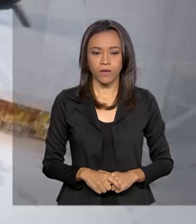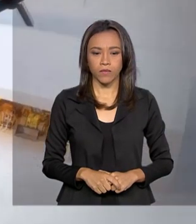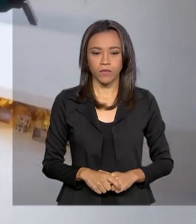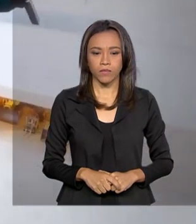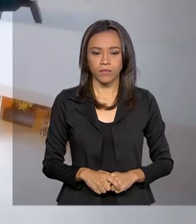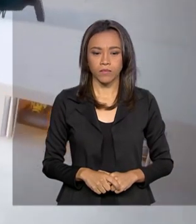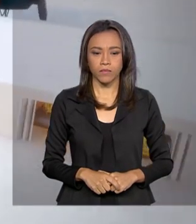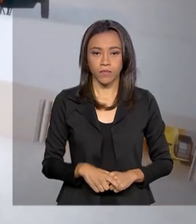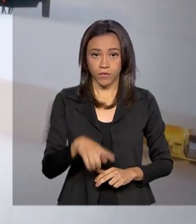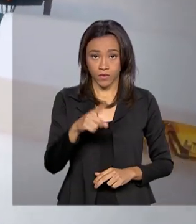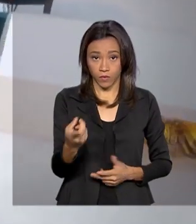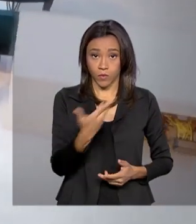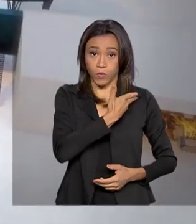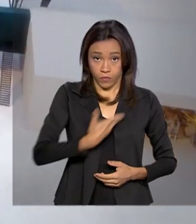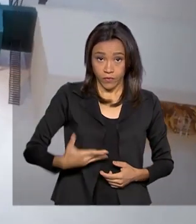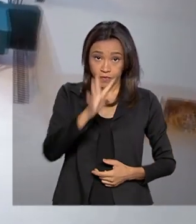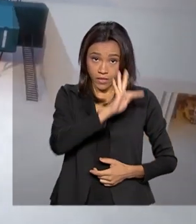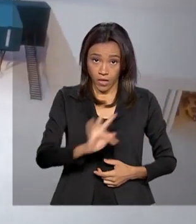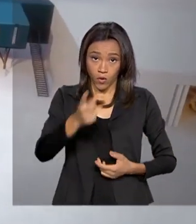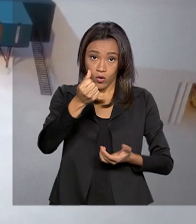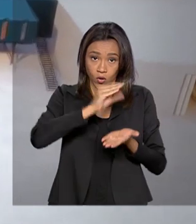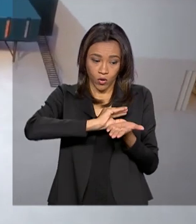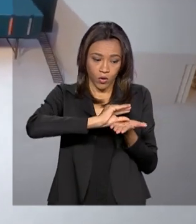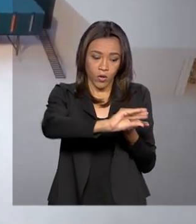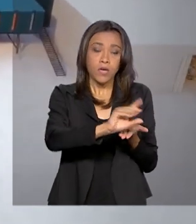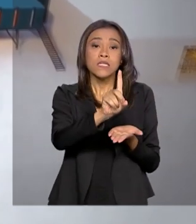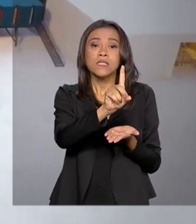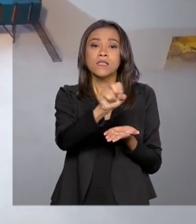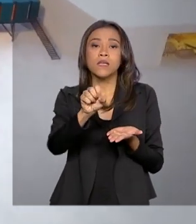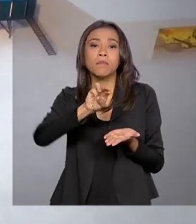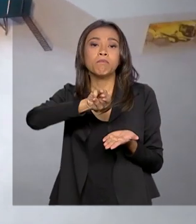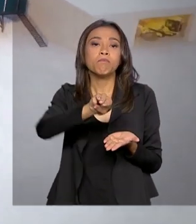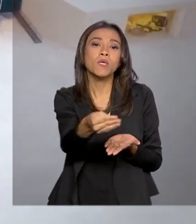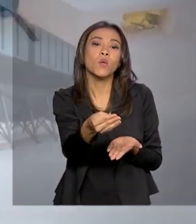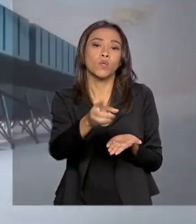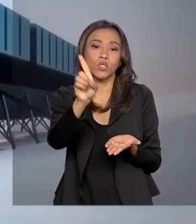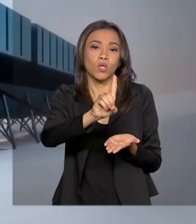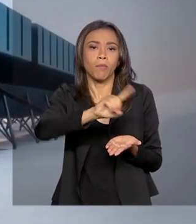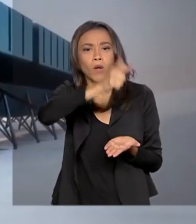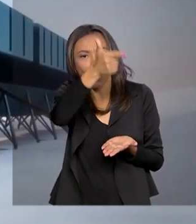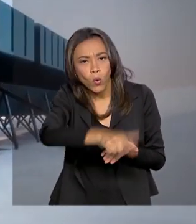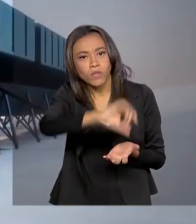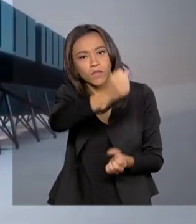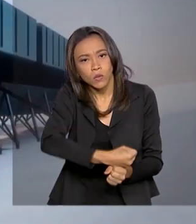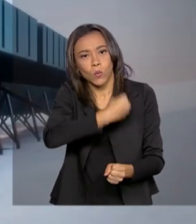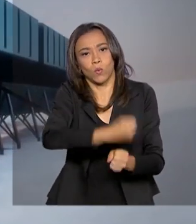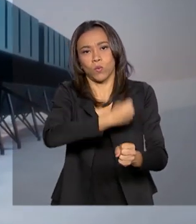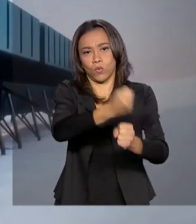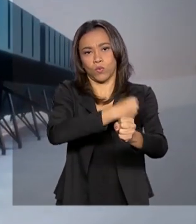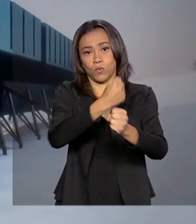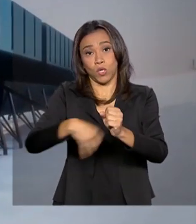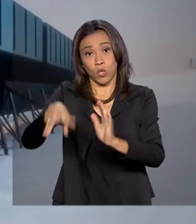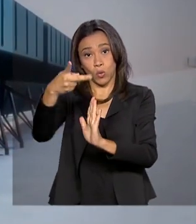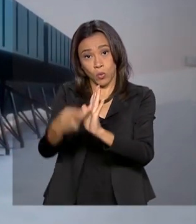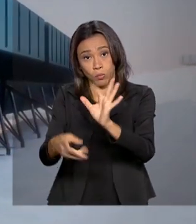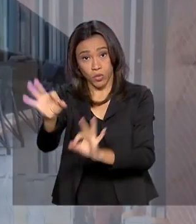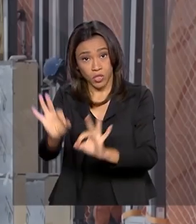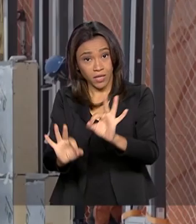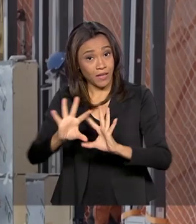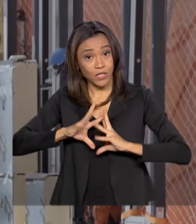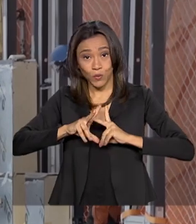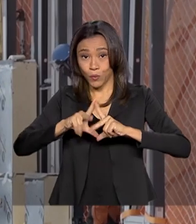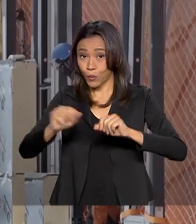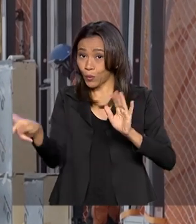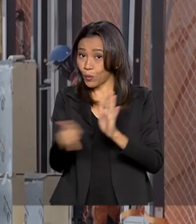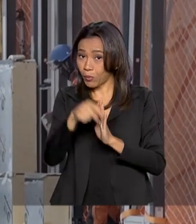O governo federal investiu cerca de 100 milhões de dólares na reconstrução. O projeto é todo nacional e